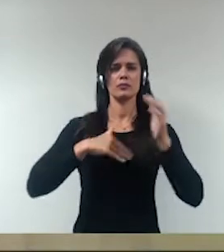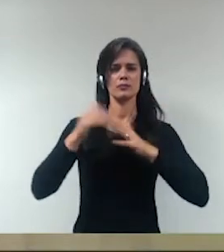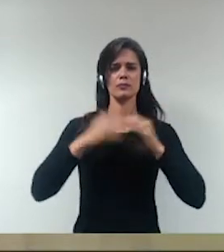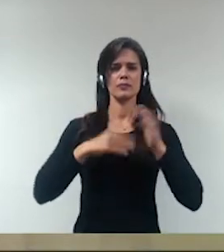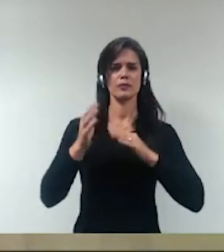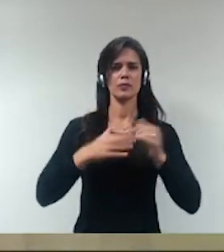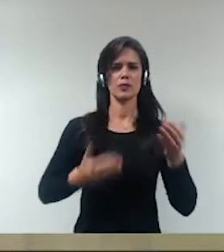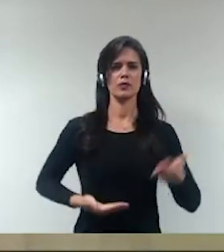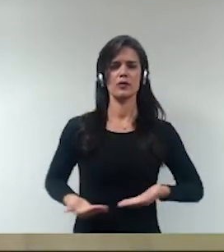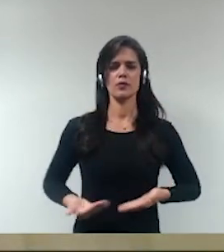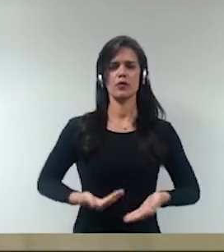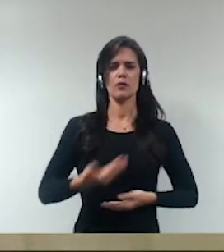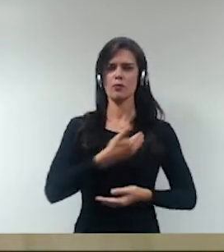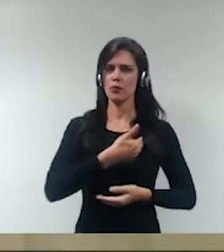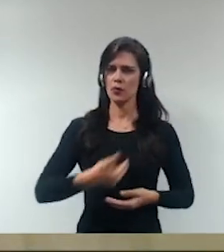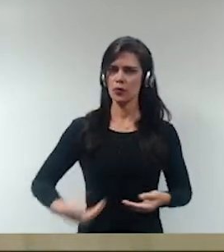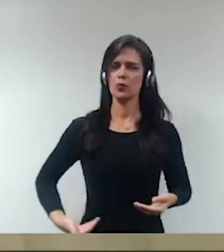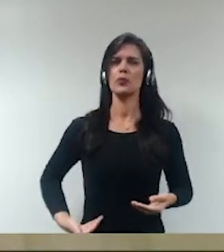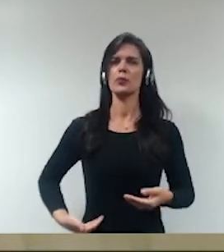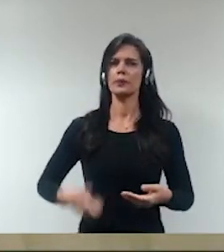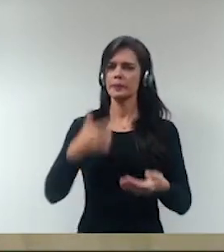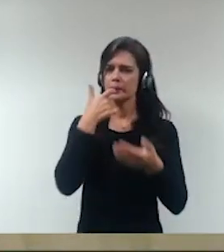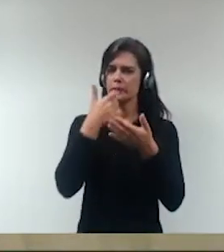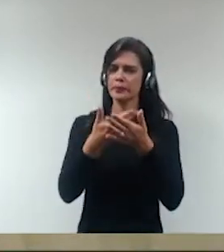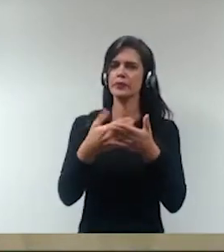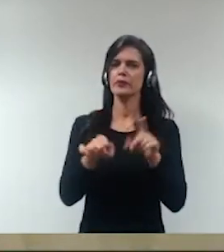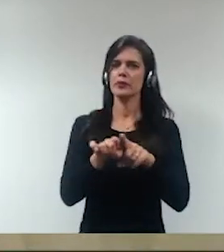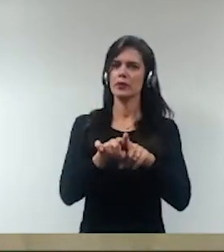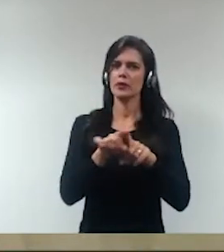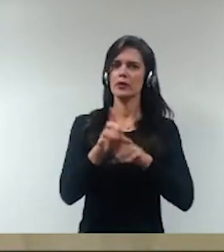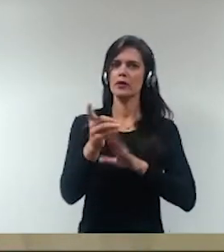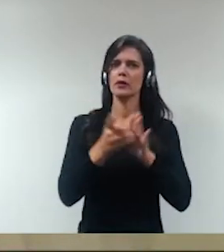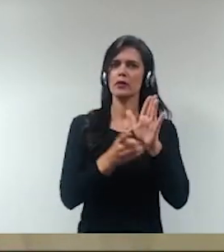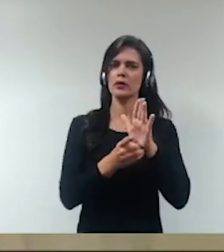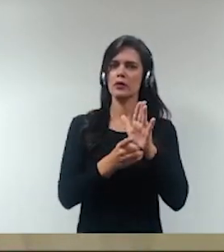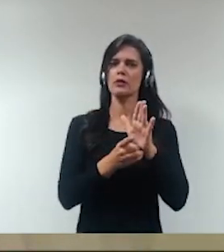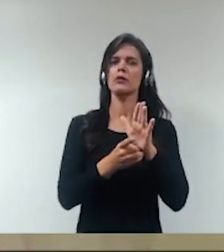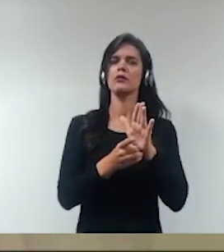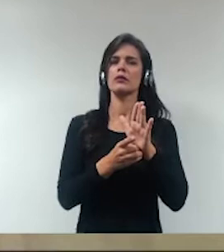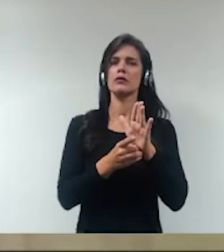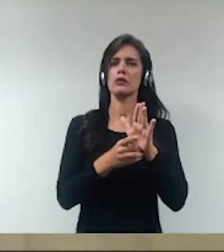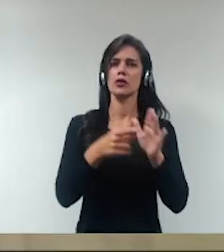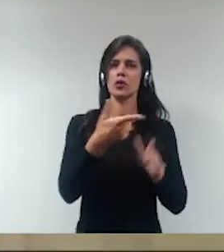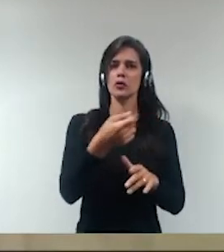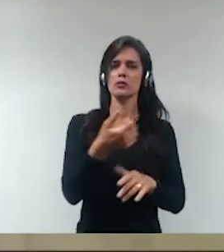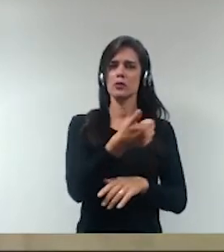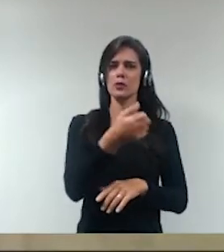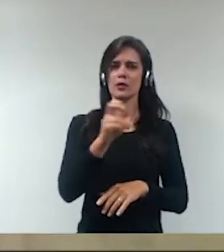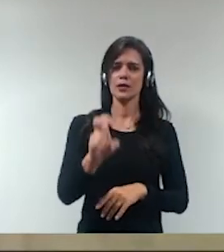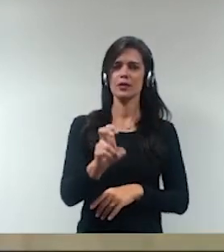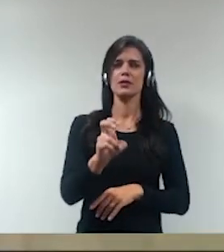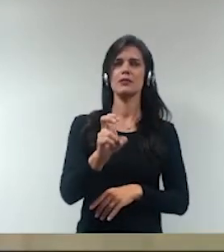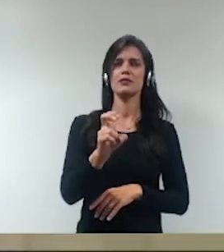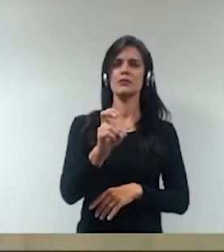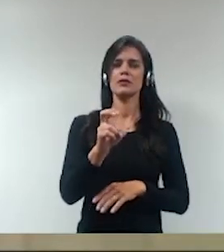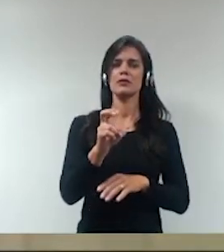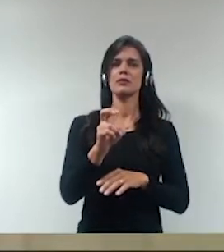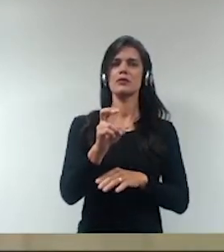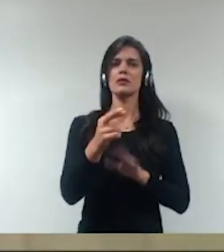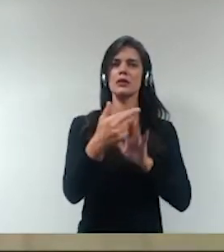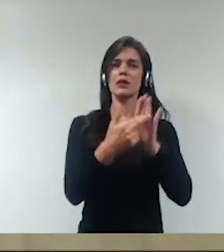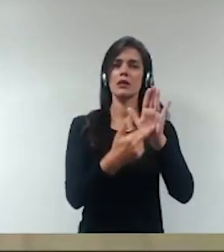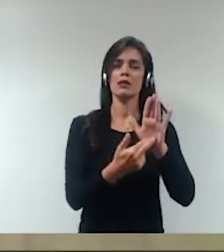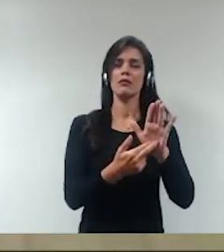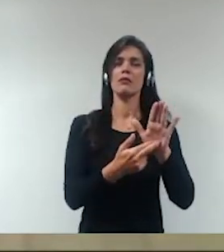Público, agora, mais recentemente também, o decreto 8.422 de 2015, e que regulamenta a lei